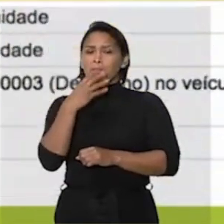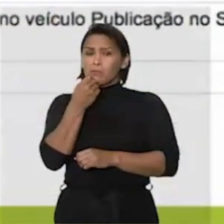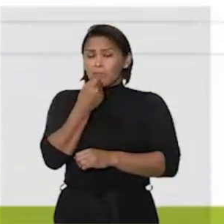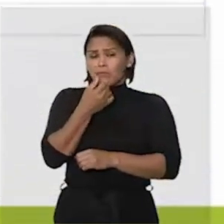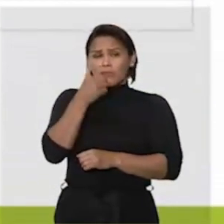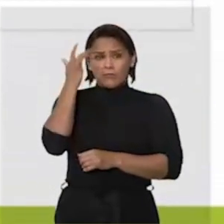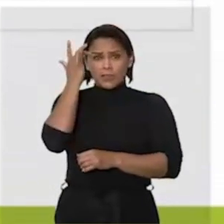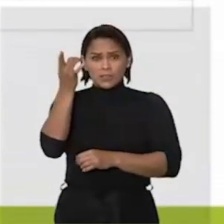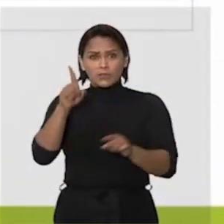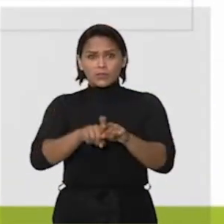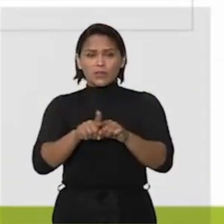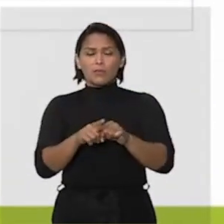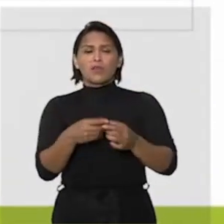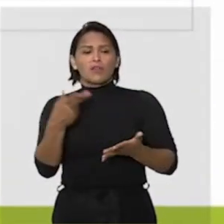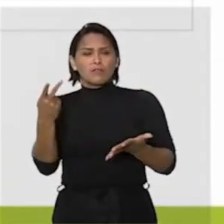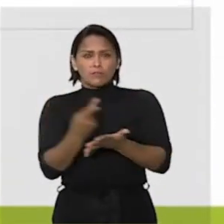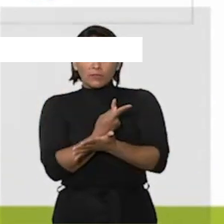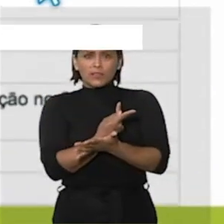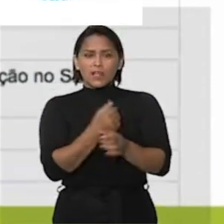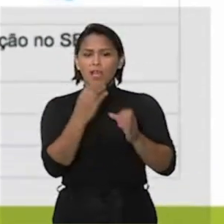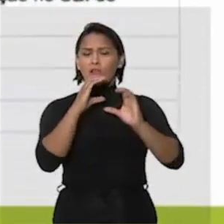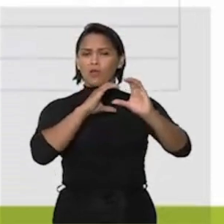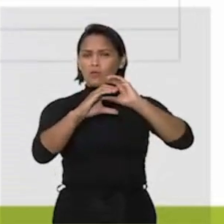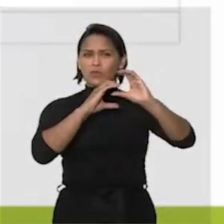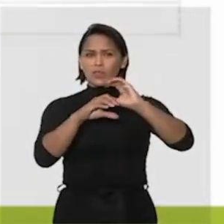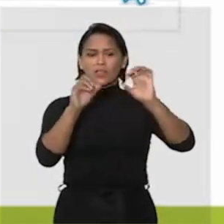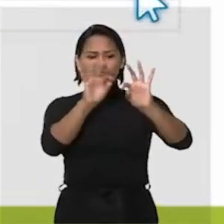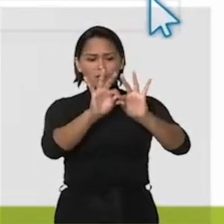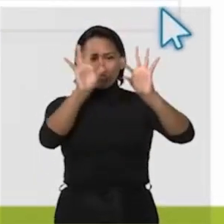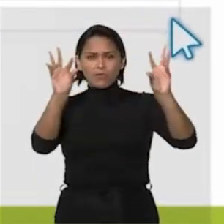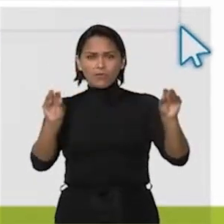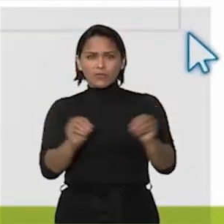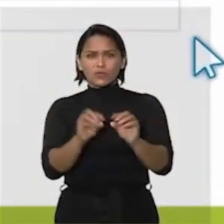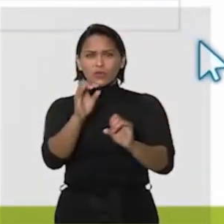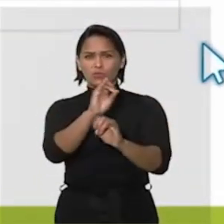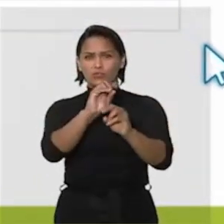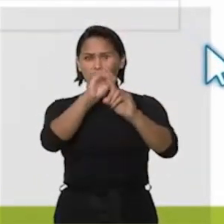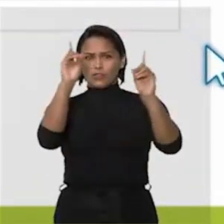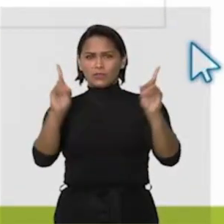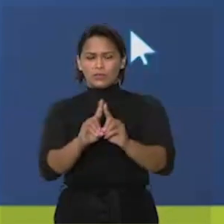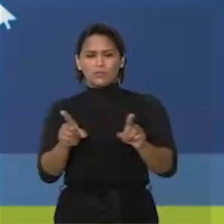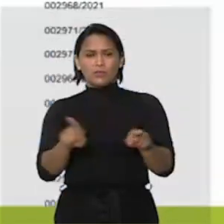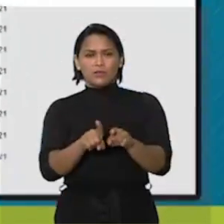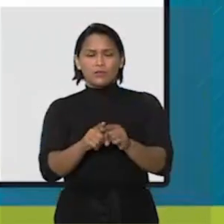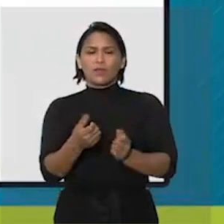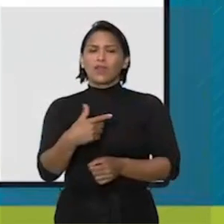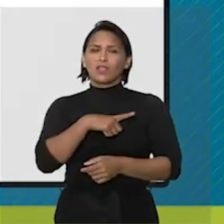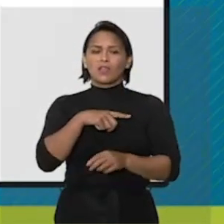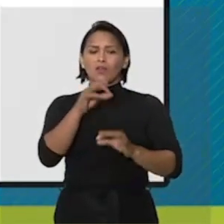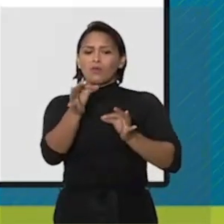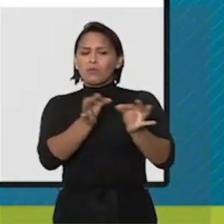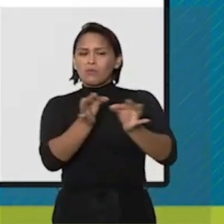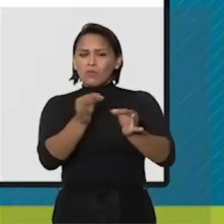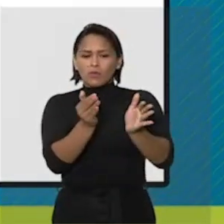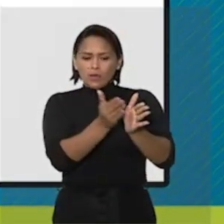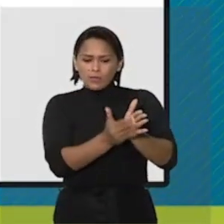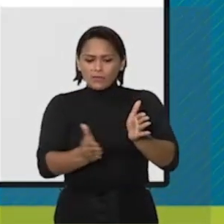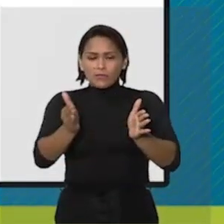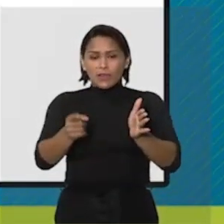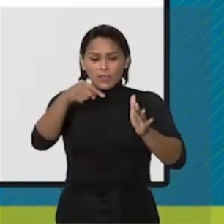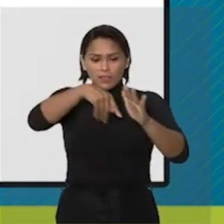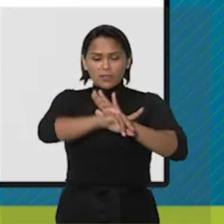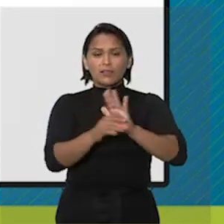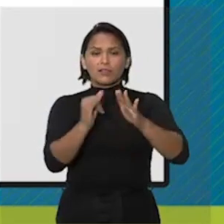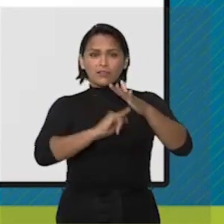facilmente realizado, viabilizando a comunicação de modo integralmente digital. Além dele, o controle de prazos